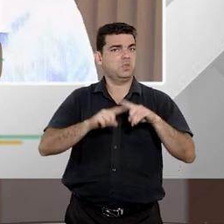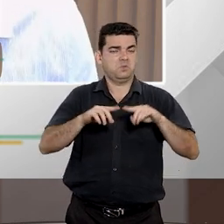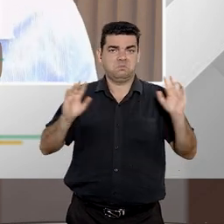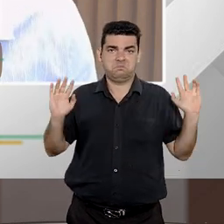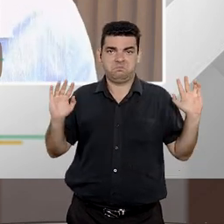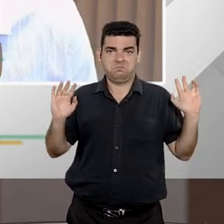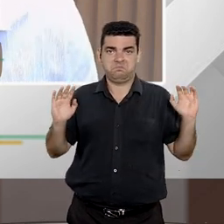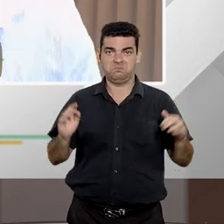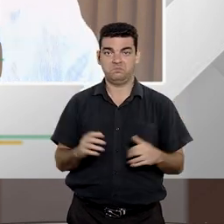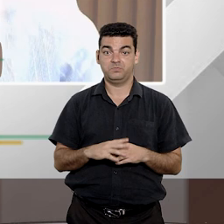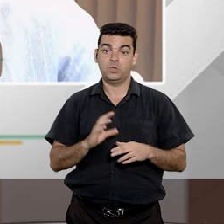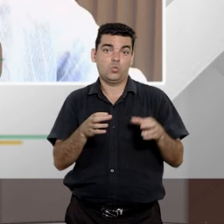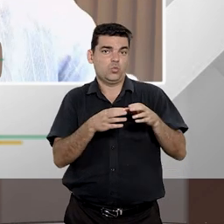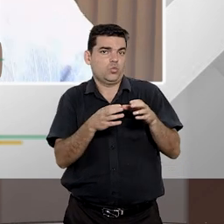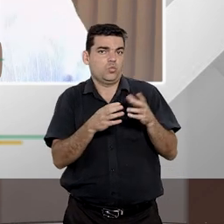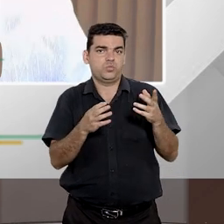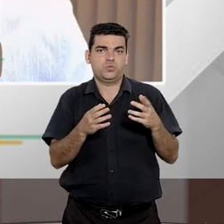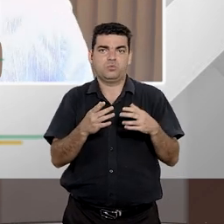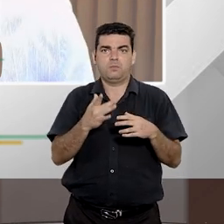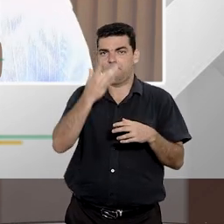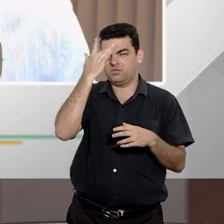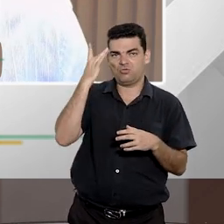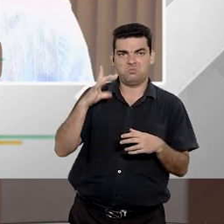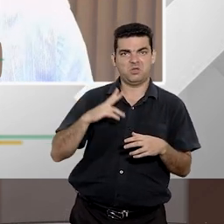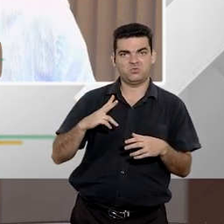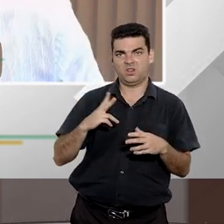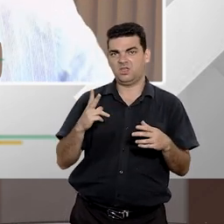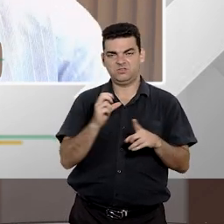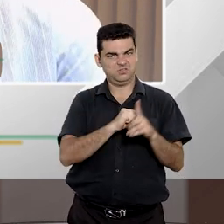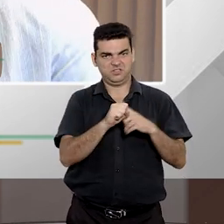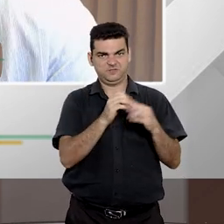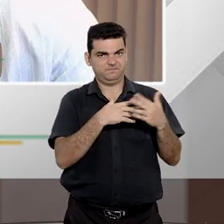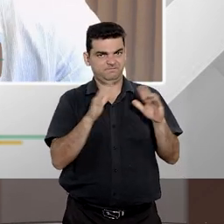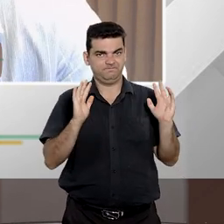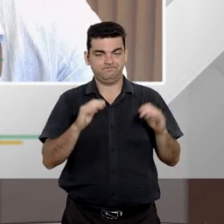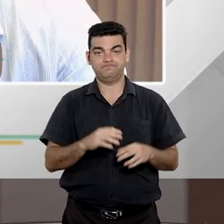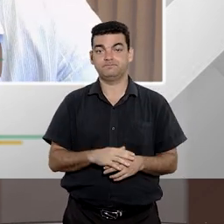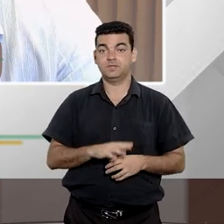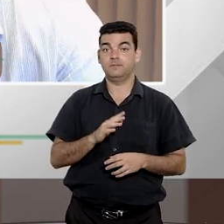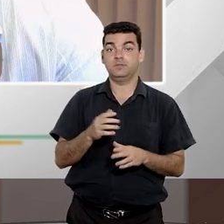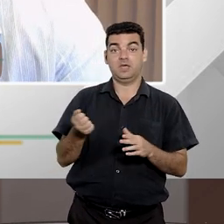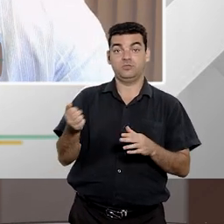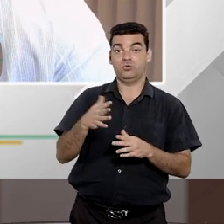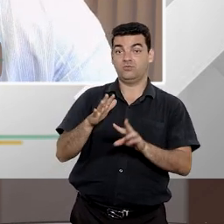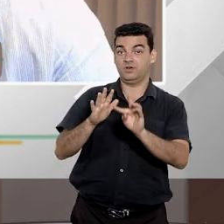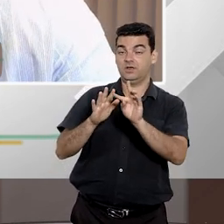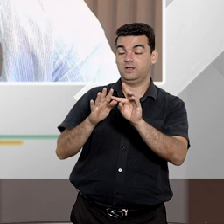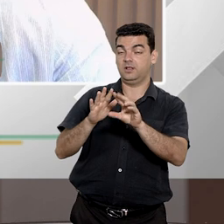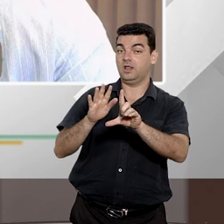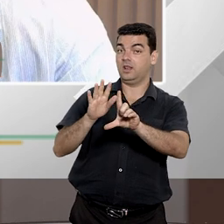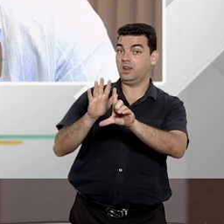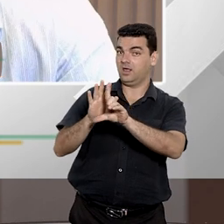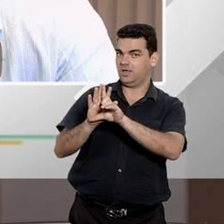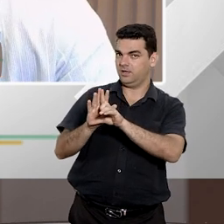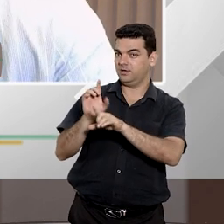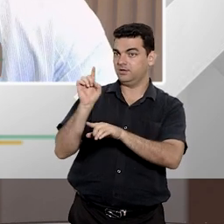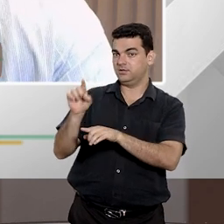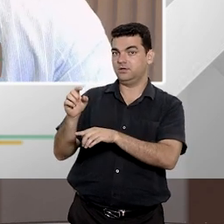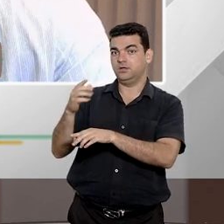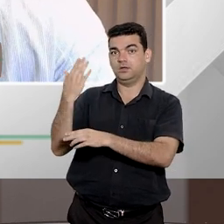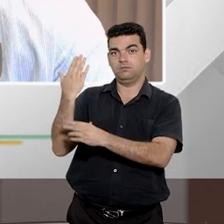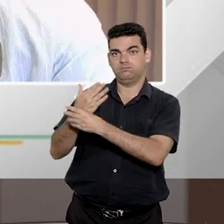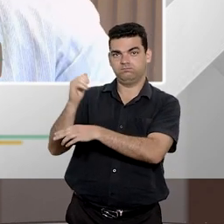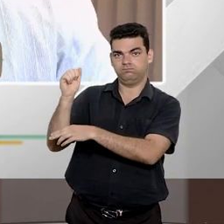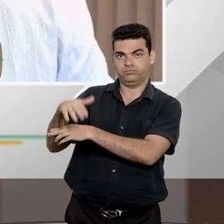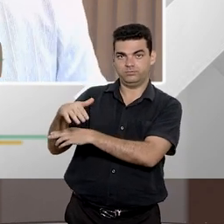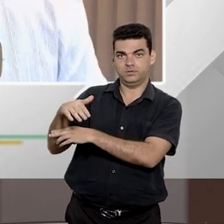a uma coletividade a sociedade como um todo. Na nova redação da lei de improbidade administrativa fica